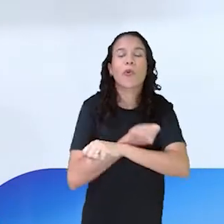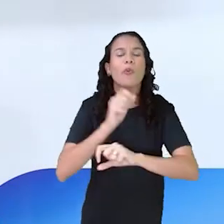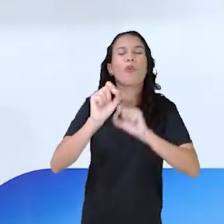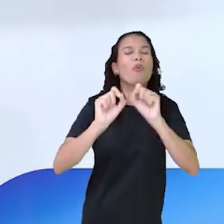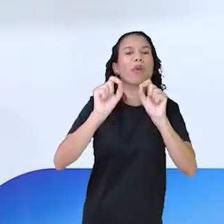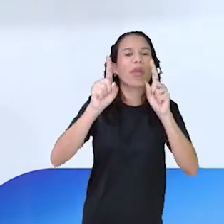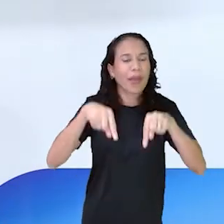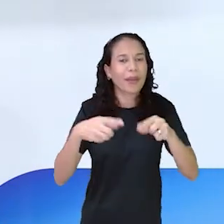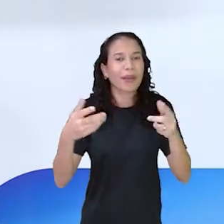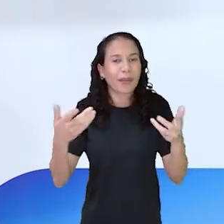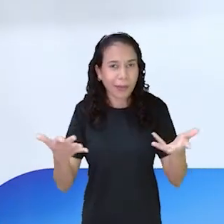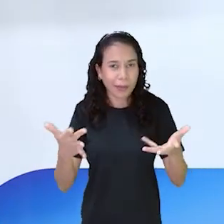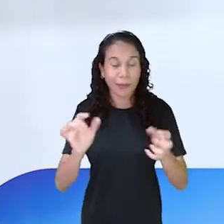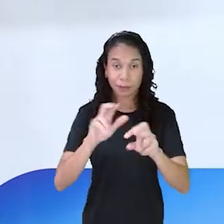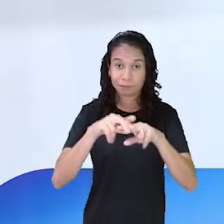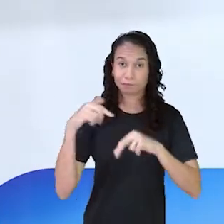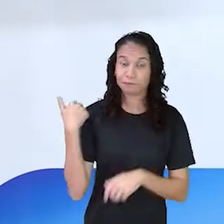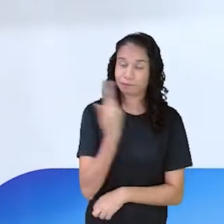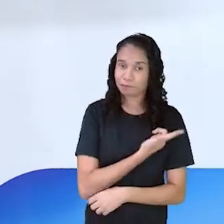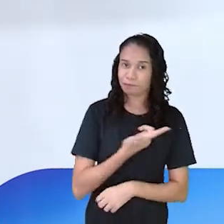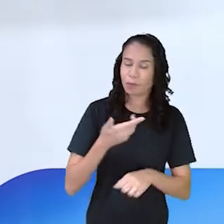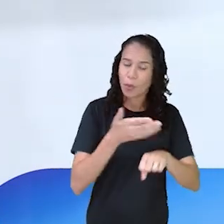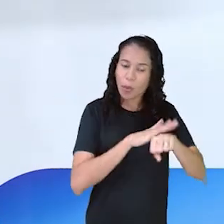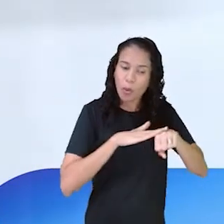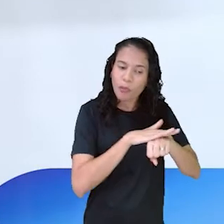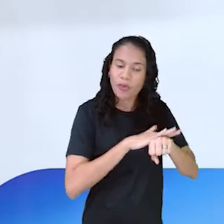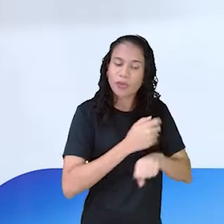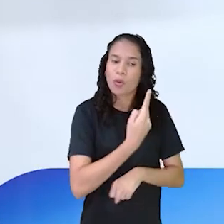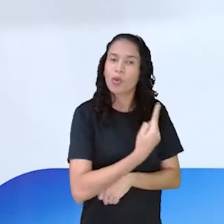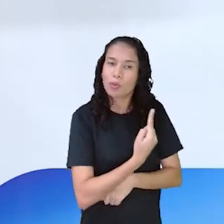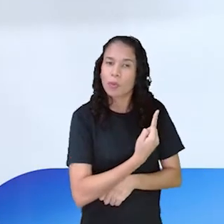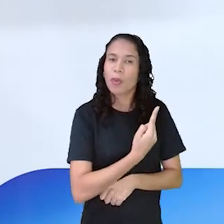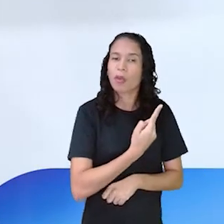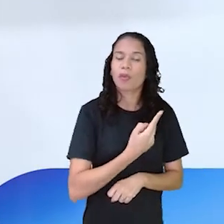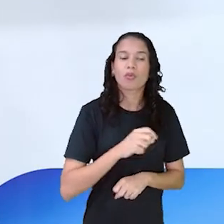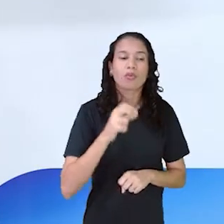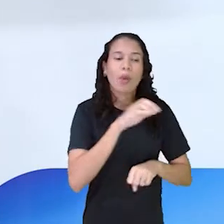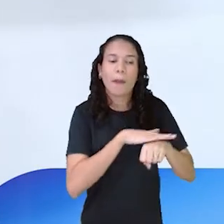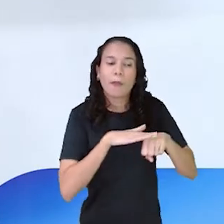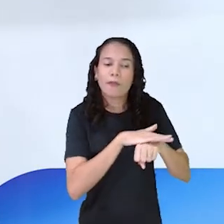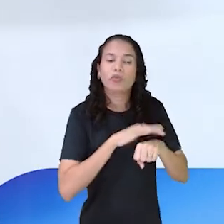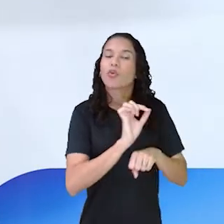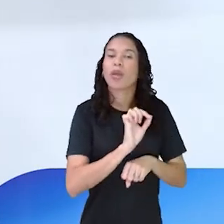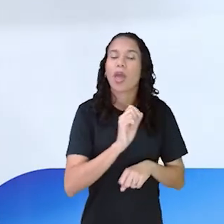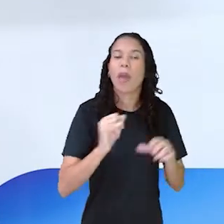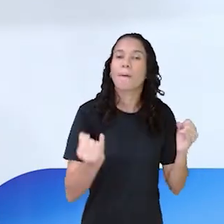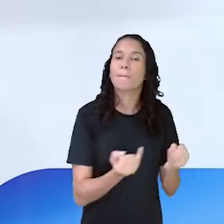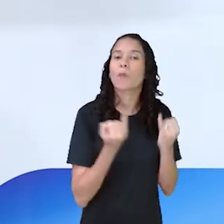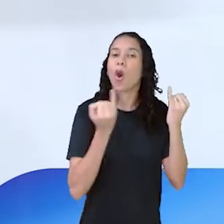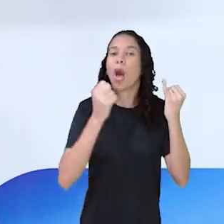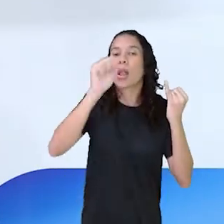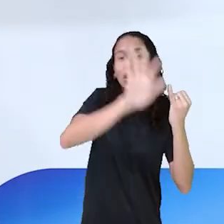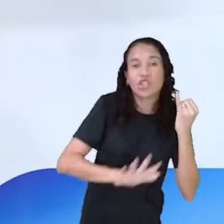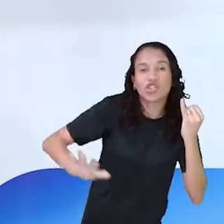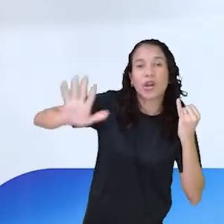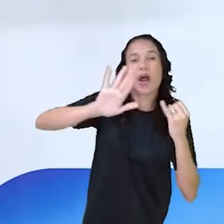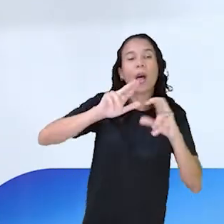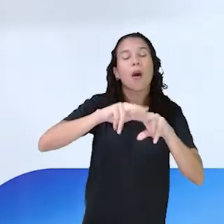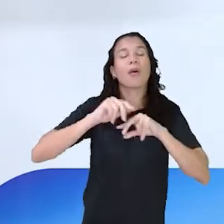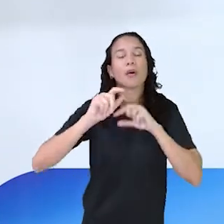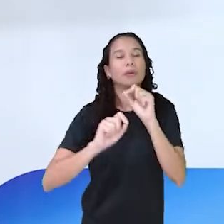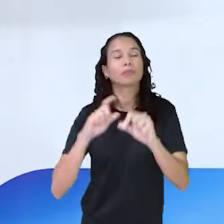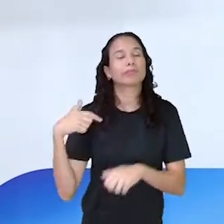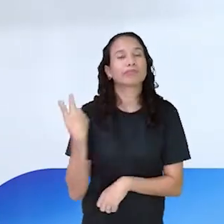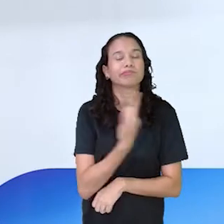socioemocionais? Então a gente viu no nosso primeiro encontro a importância, de uma forma geral, de uma forma generalista, a importância